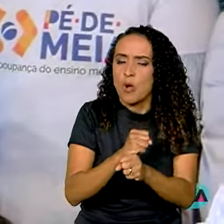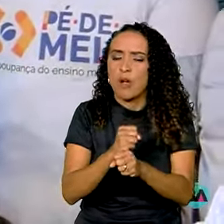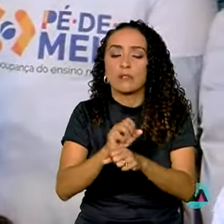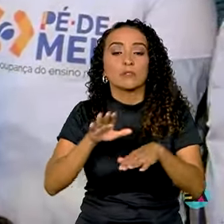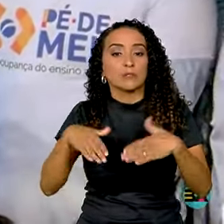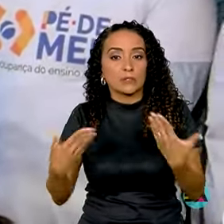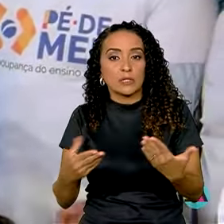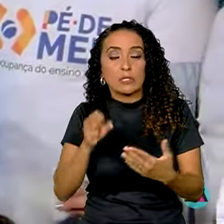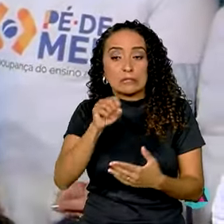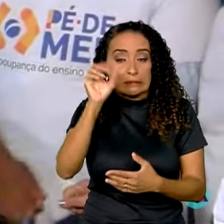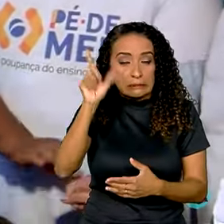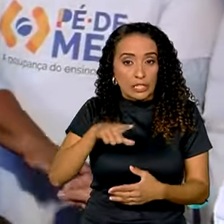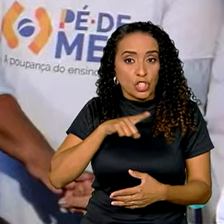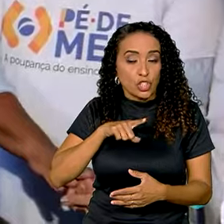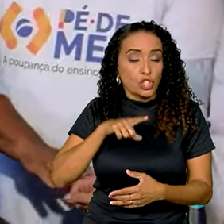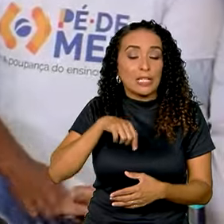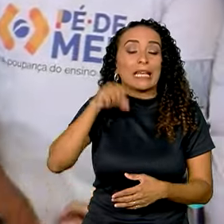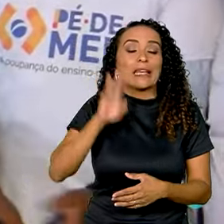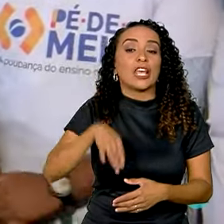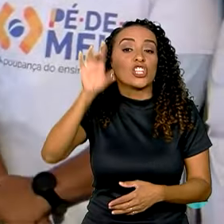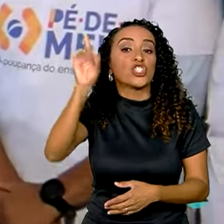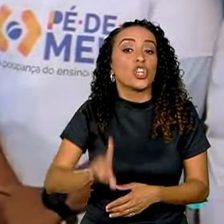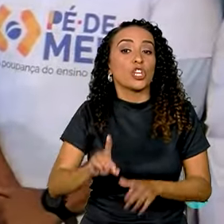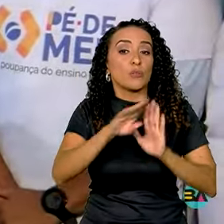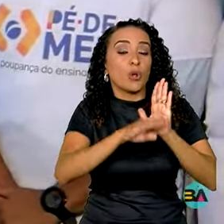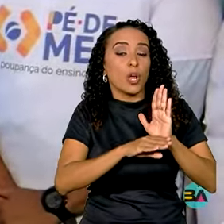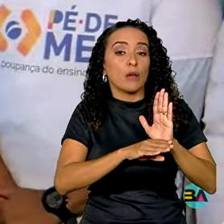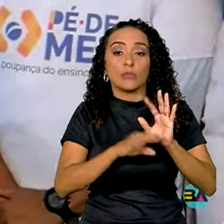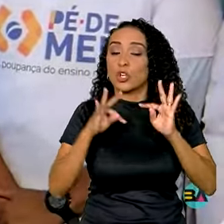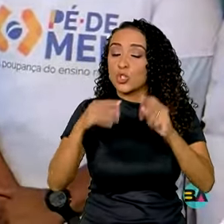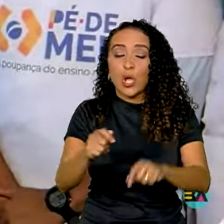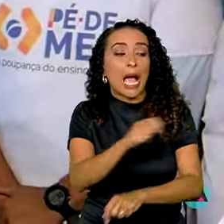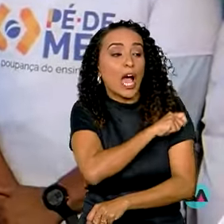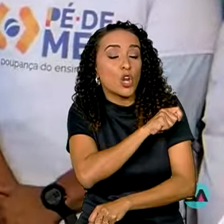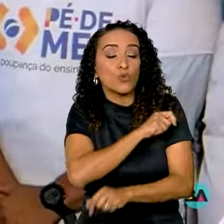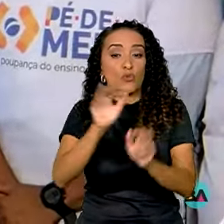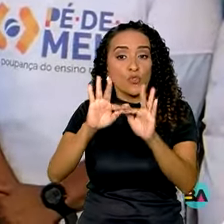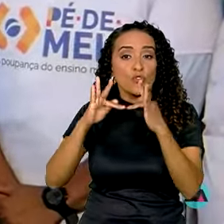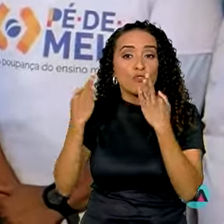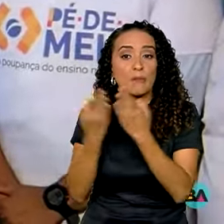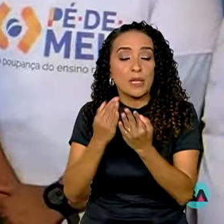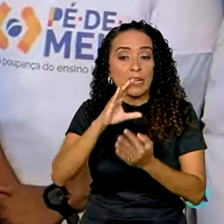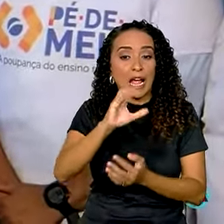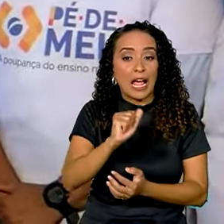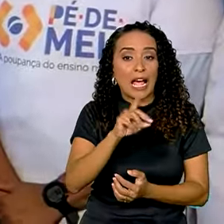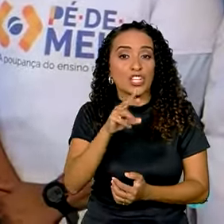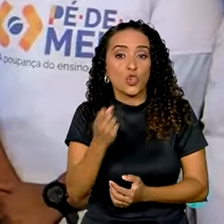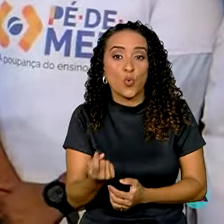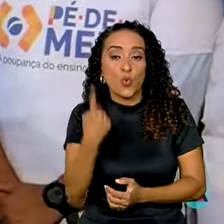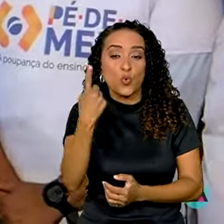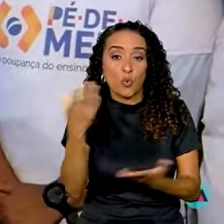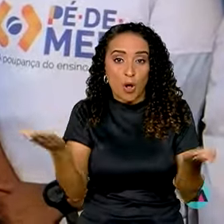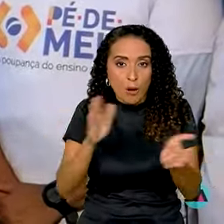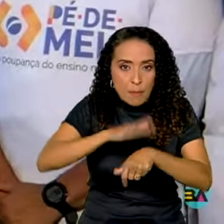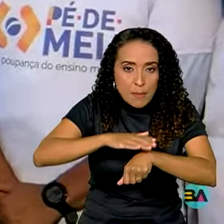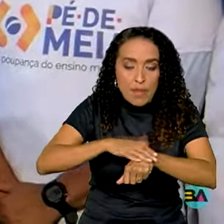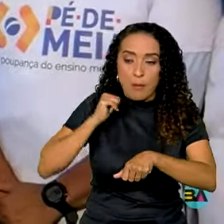Portanto, quem tem direito a esse programa? Os alunos das famílias do Cadastro Único e, neste primeiro momento, do Bolsa Família.